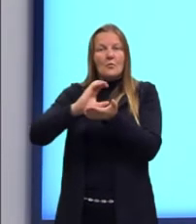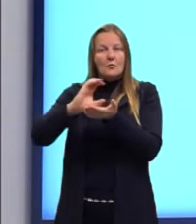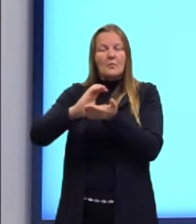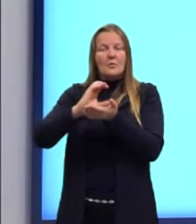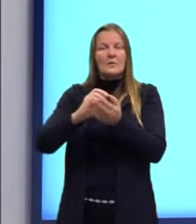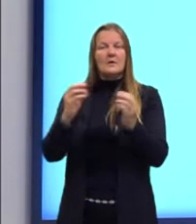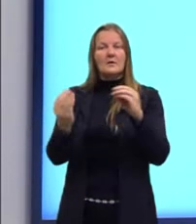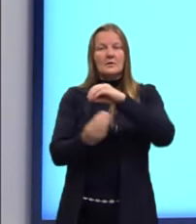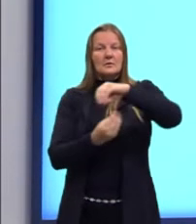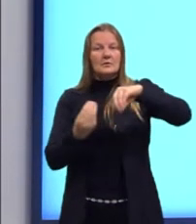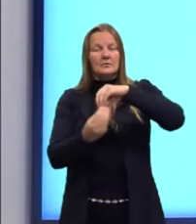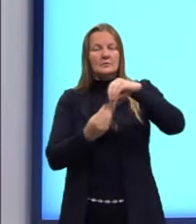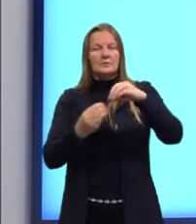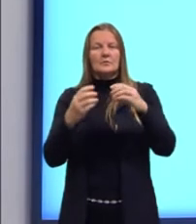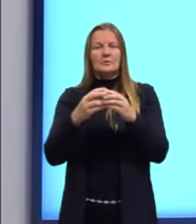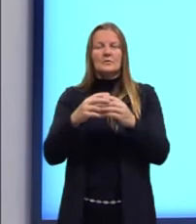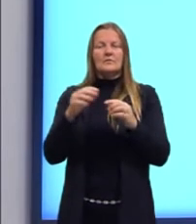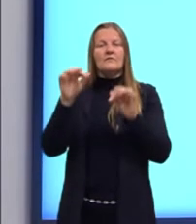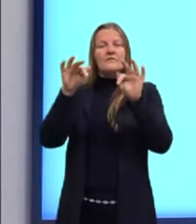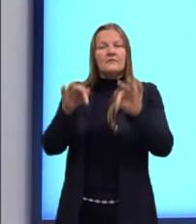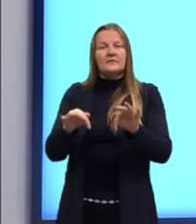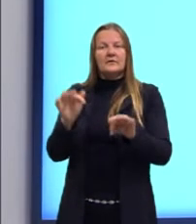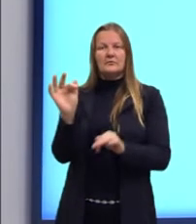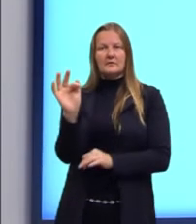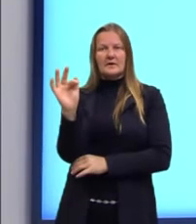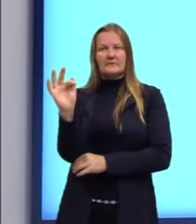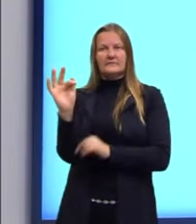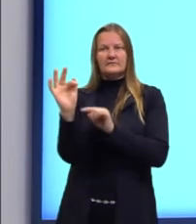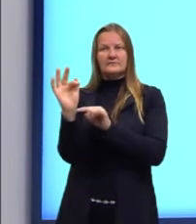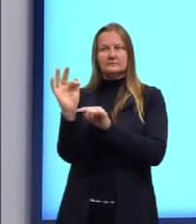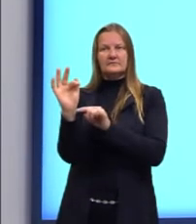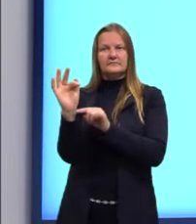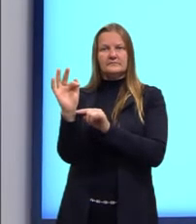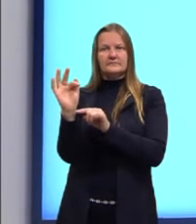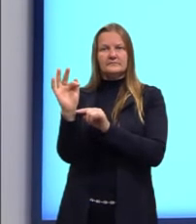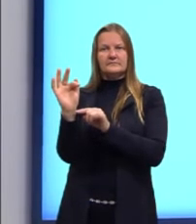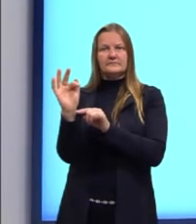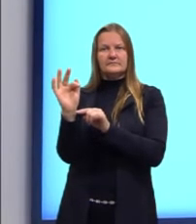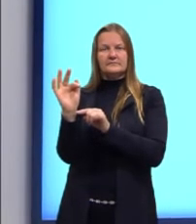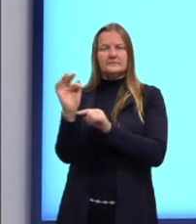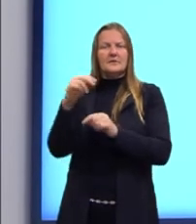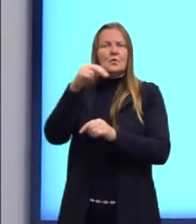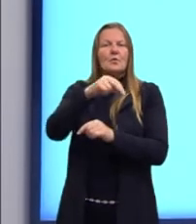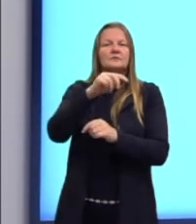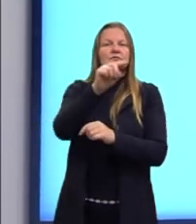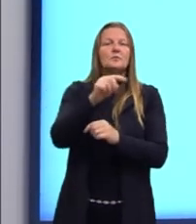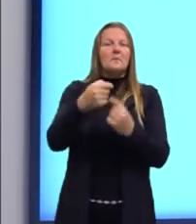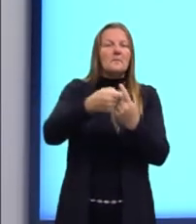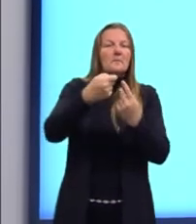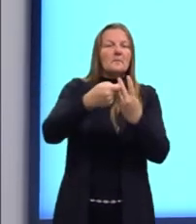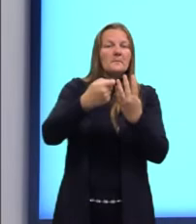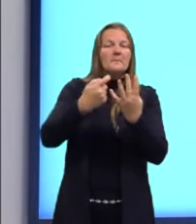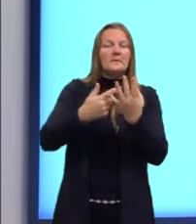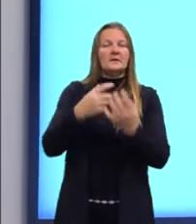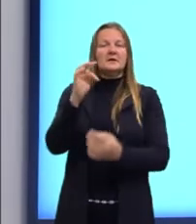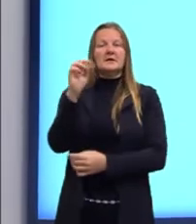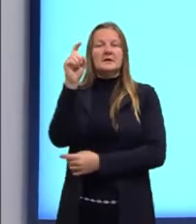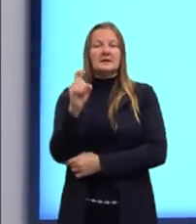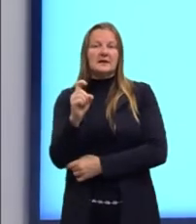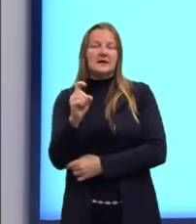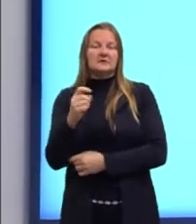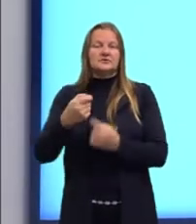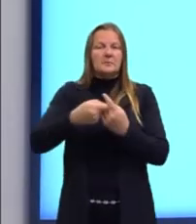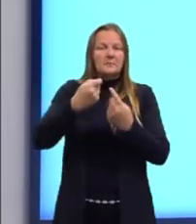O valor final F a ser resgatado depois de N meses a uma taxa de rendimento